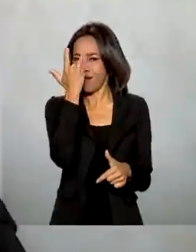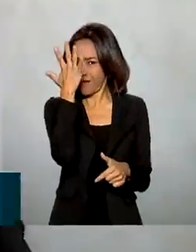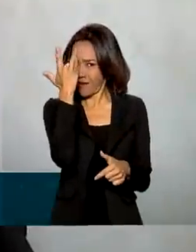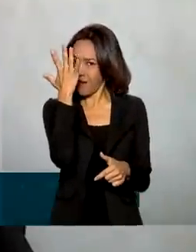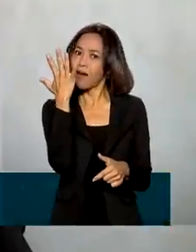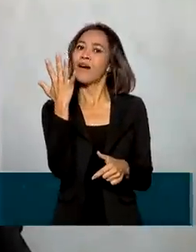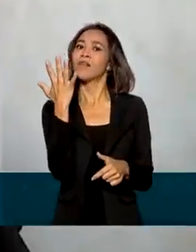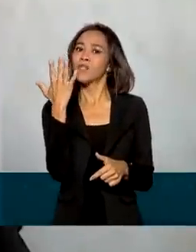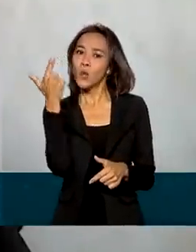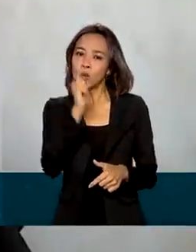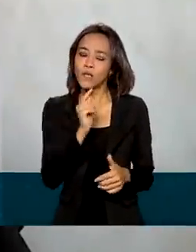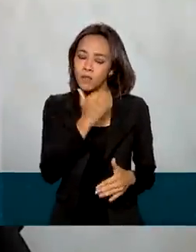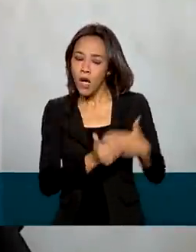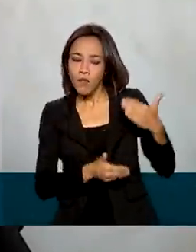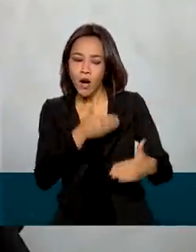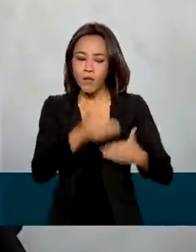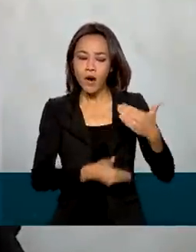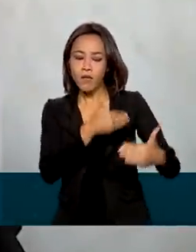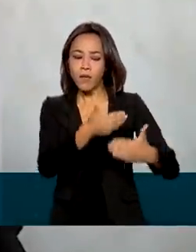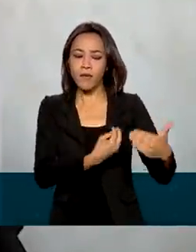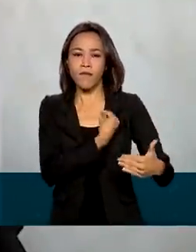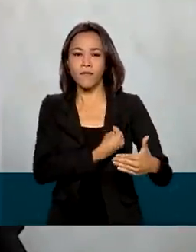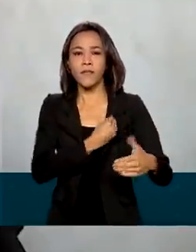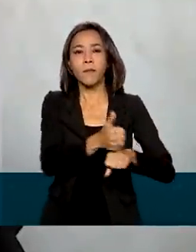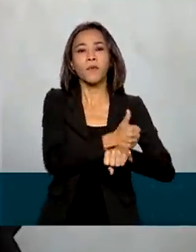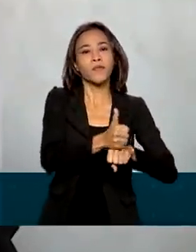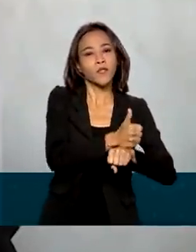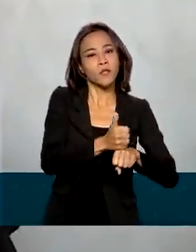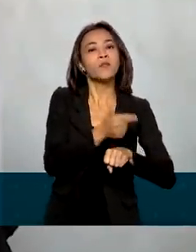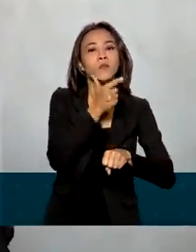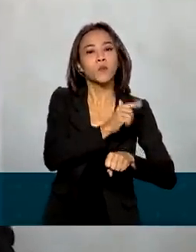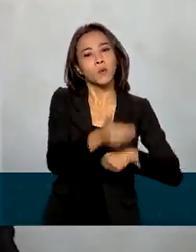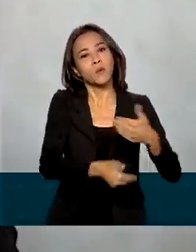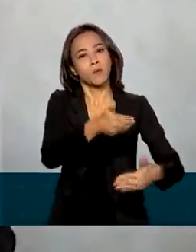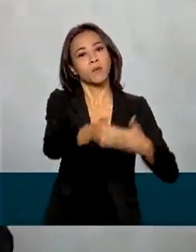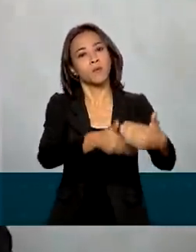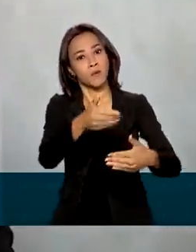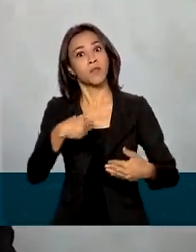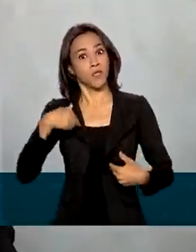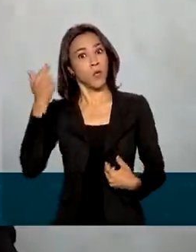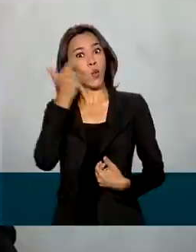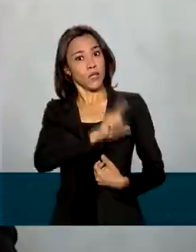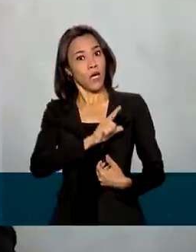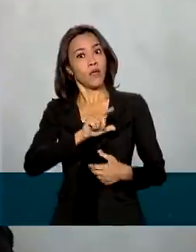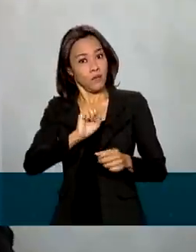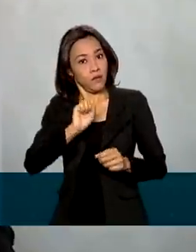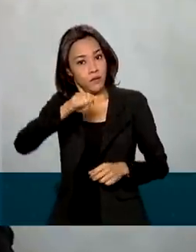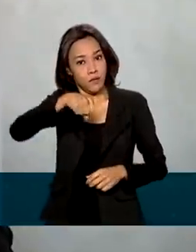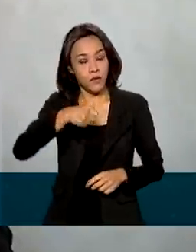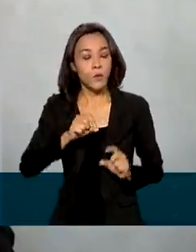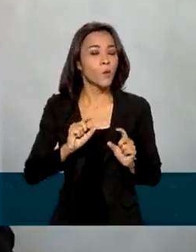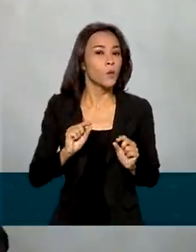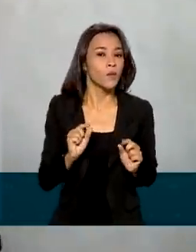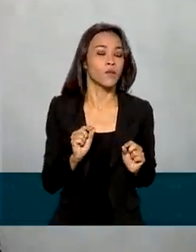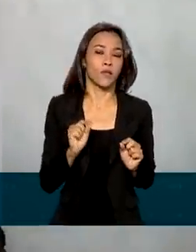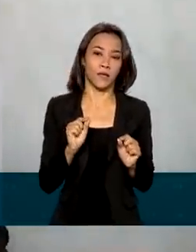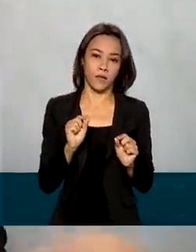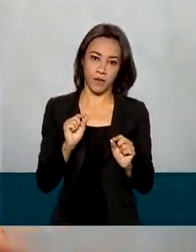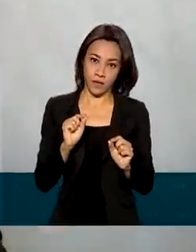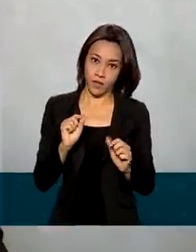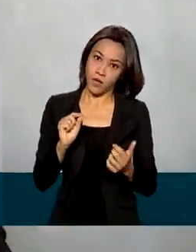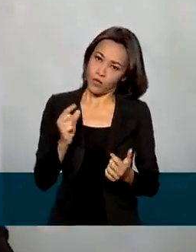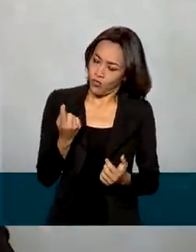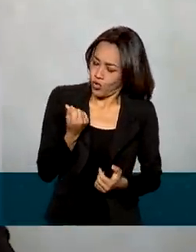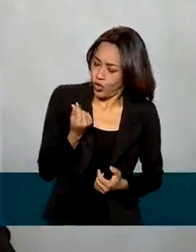evoluir na sua vida profissional. E você realmente consegue um amparo, né? Você consegue o seu